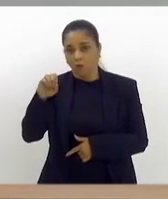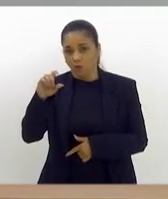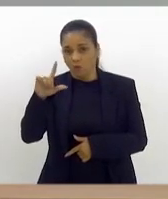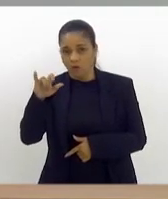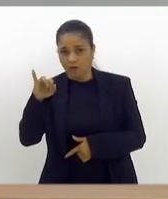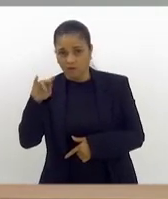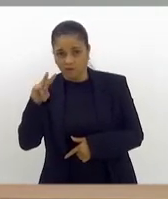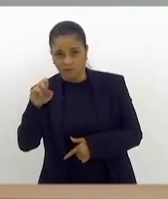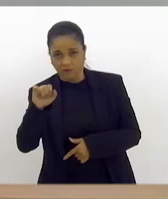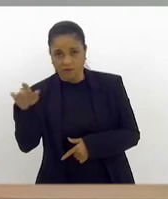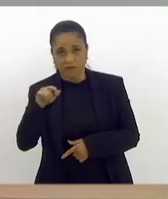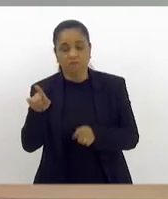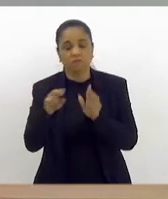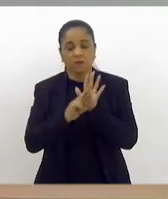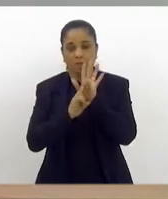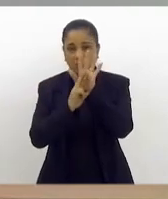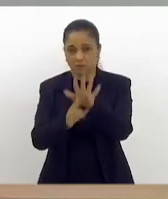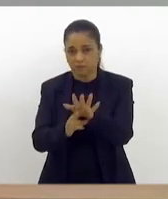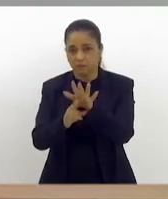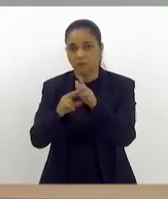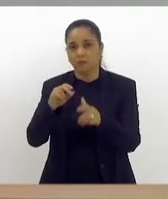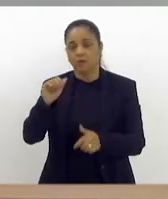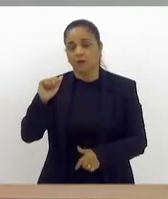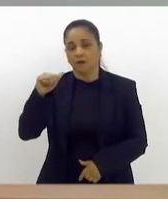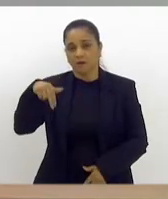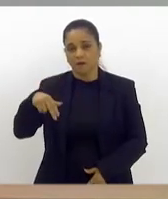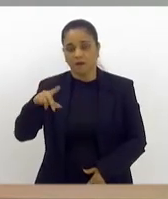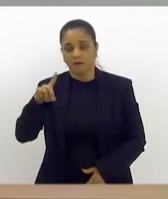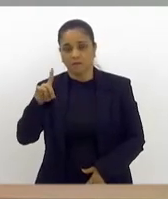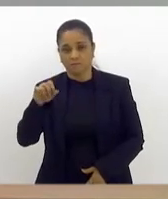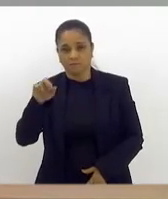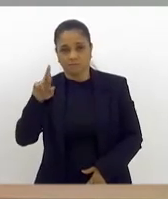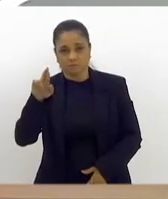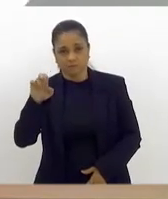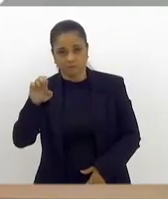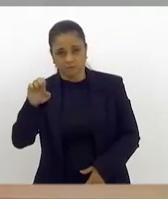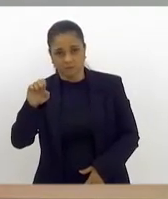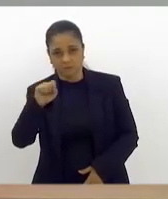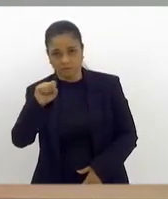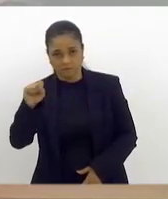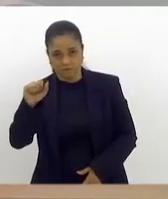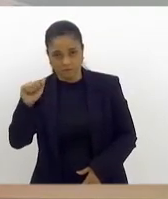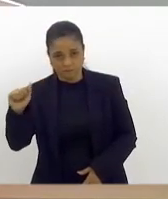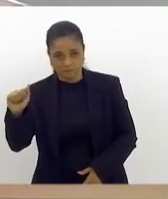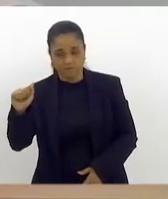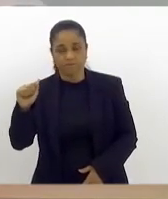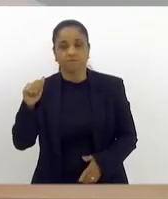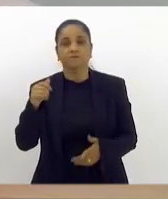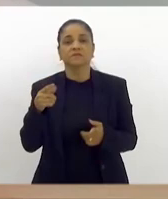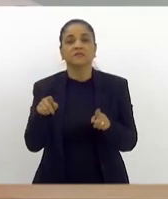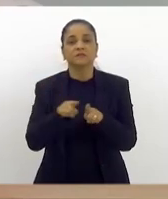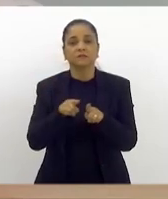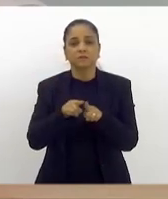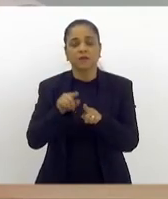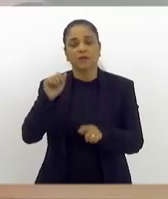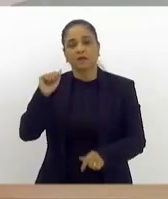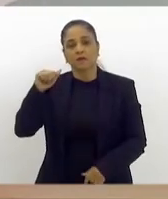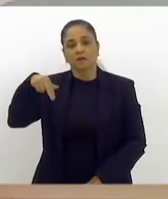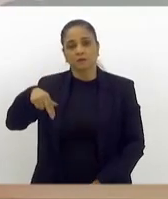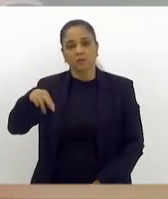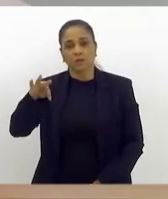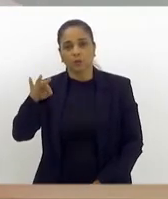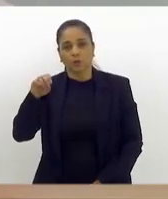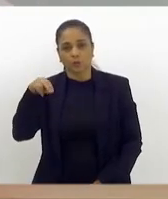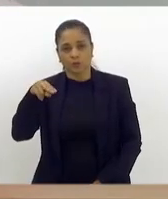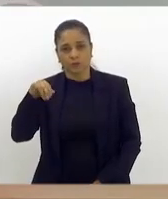Andresa Fernandes Maciel Tuller, Sarita Melo, Antônia Aureliana